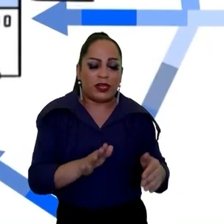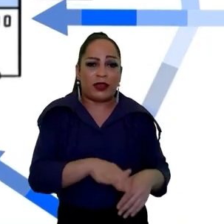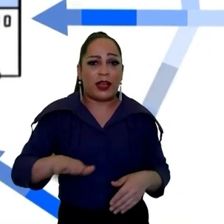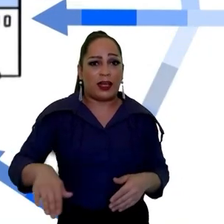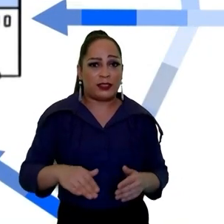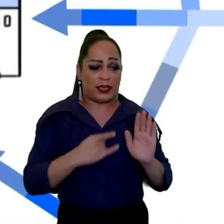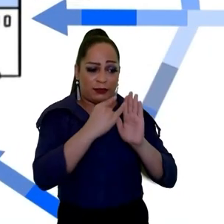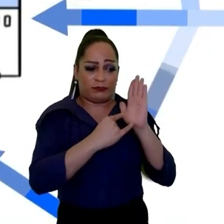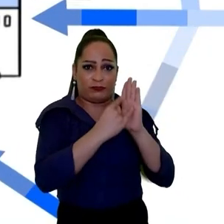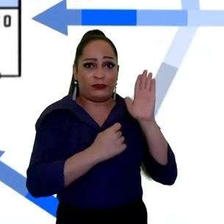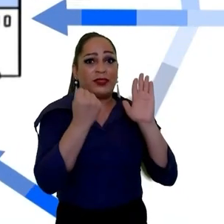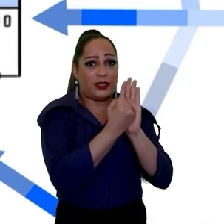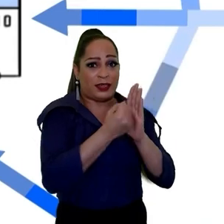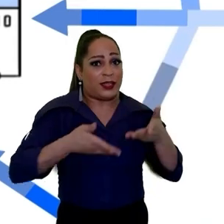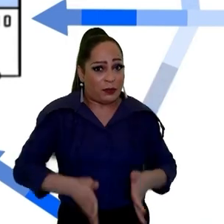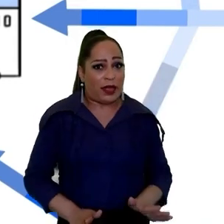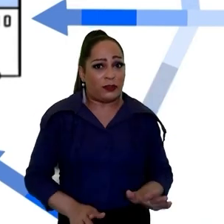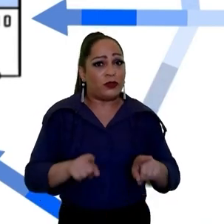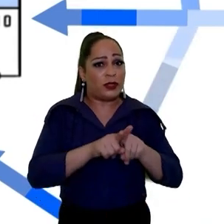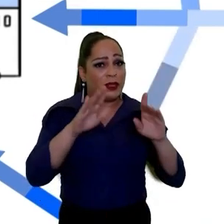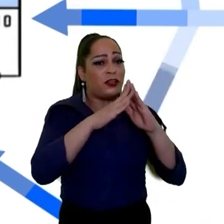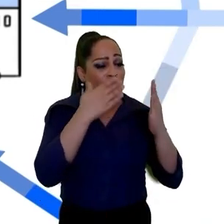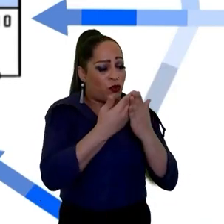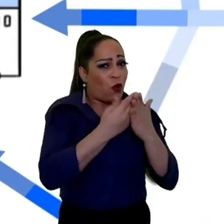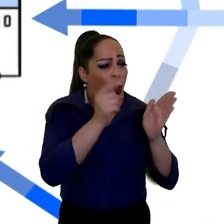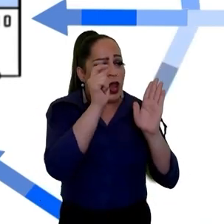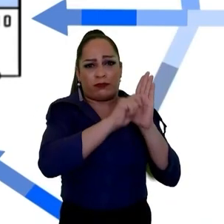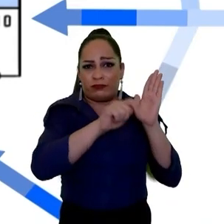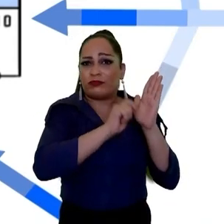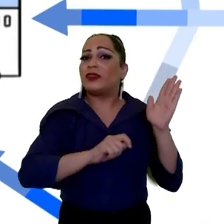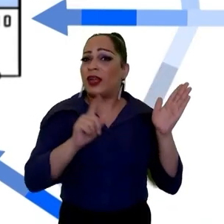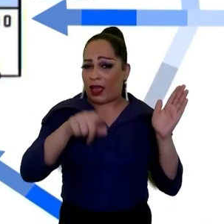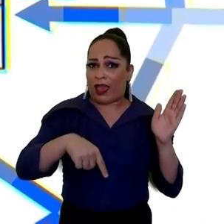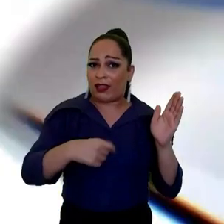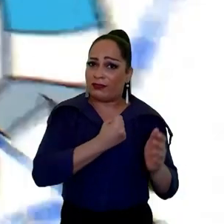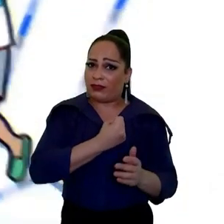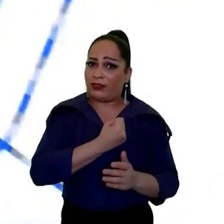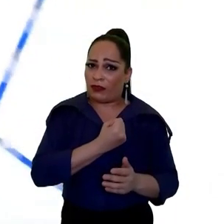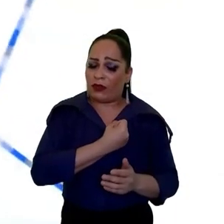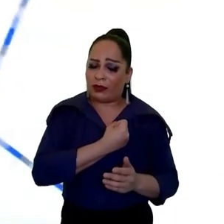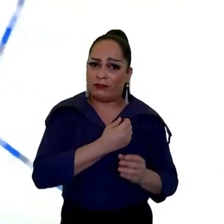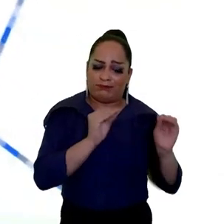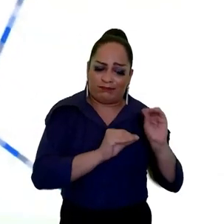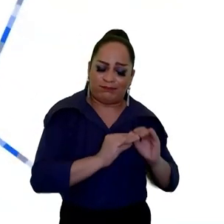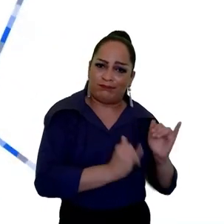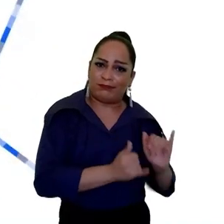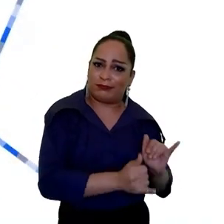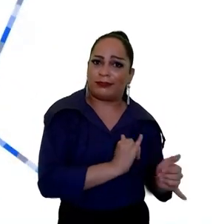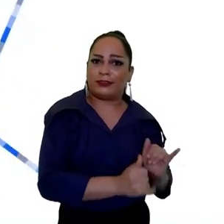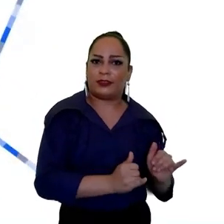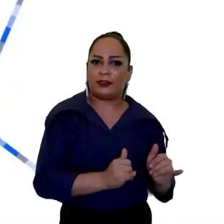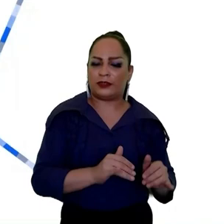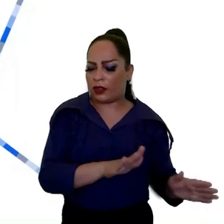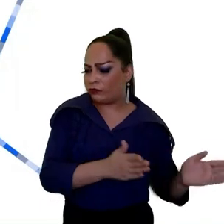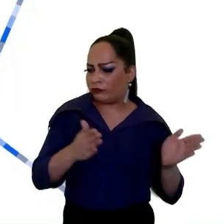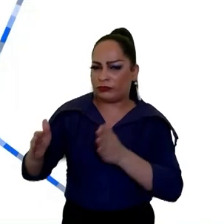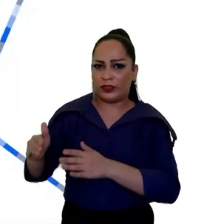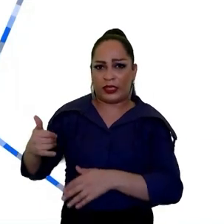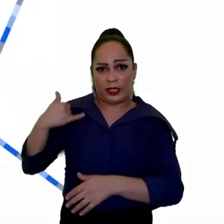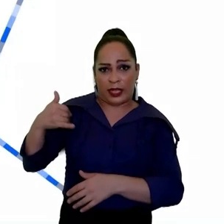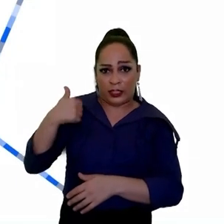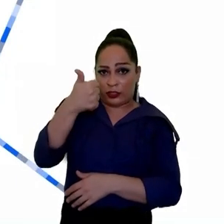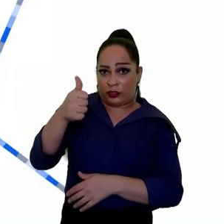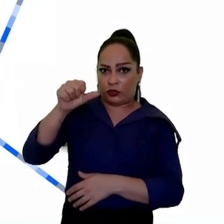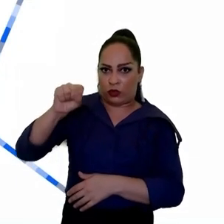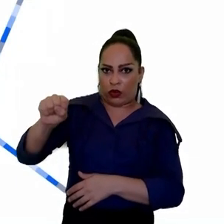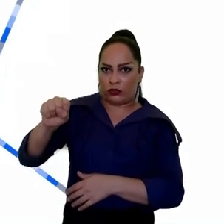certidões de nascimento a registros escolares. Isso são dados. Na verdade, quando um jovem completa 18 anos, dezenas